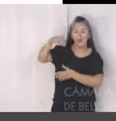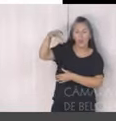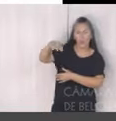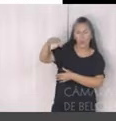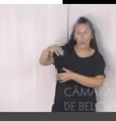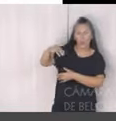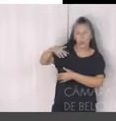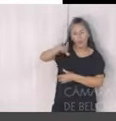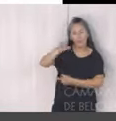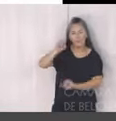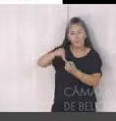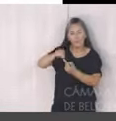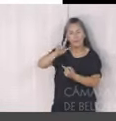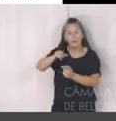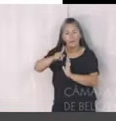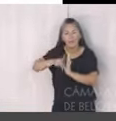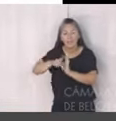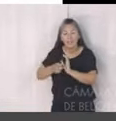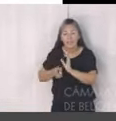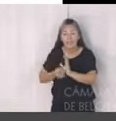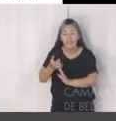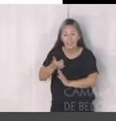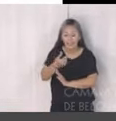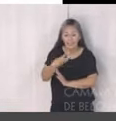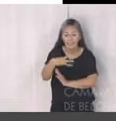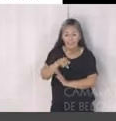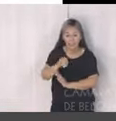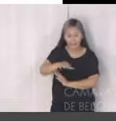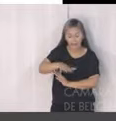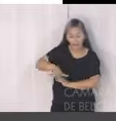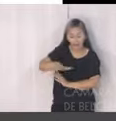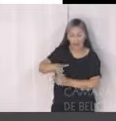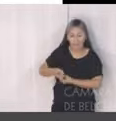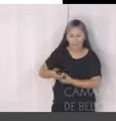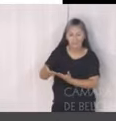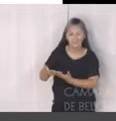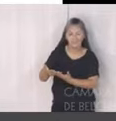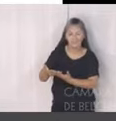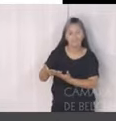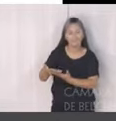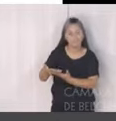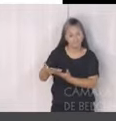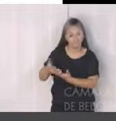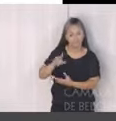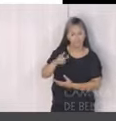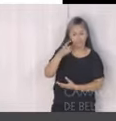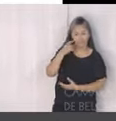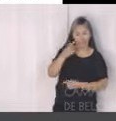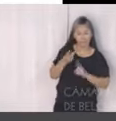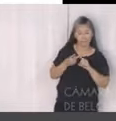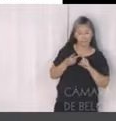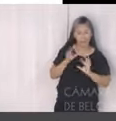jardins implantados até o final do PPA. Elaboração do plano de desenvolvimento estratégico da região do Jatobá.